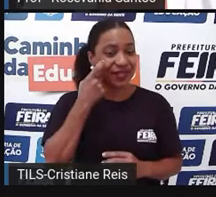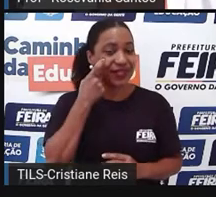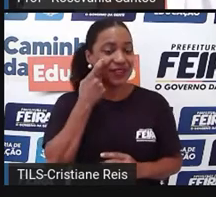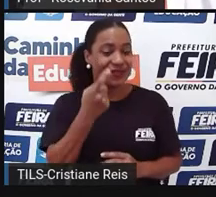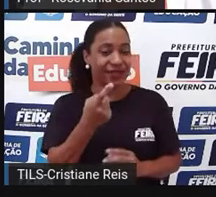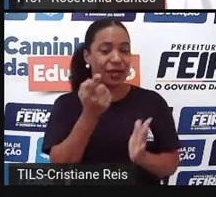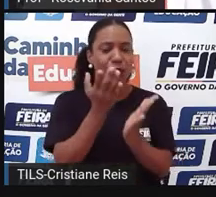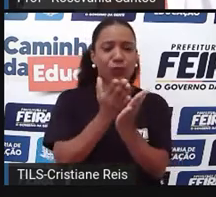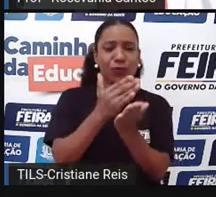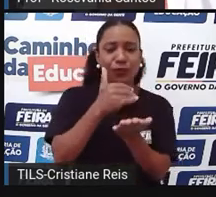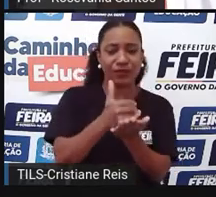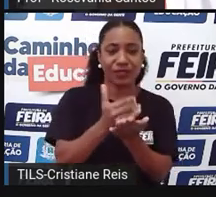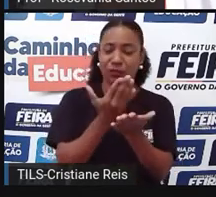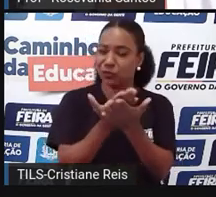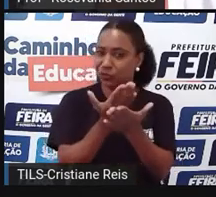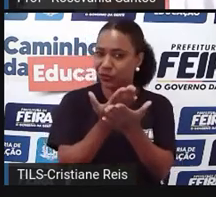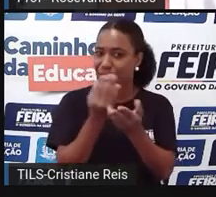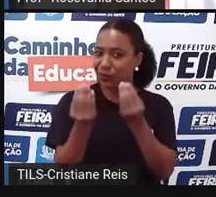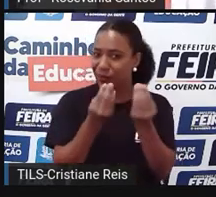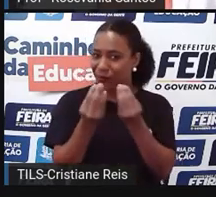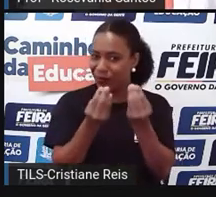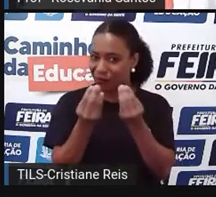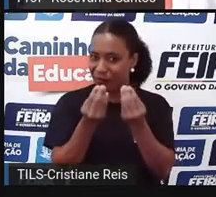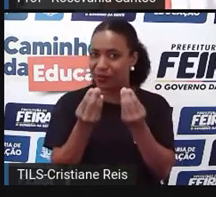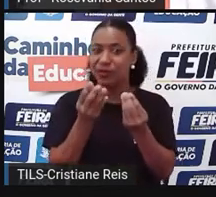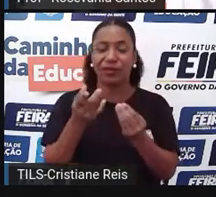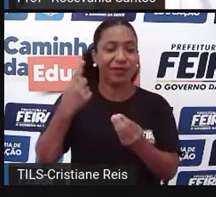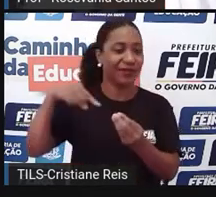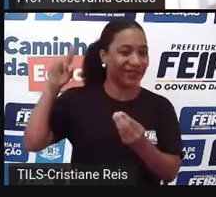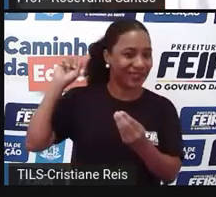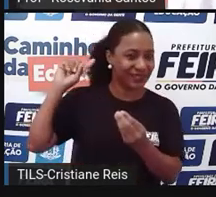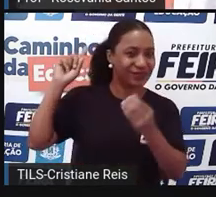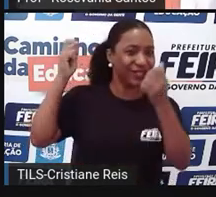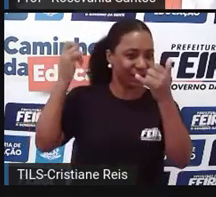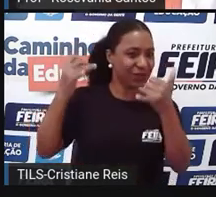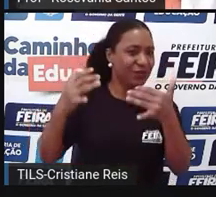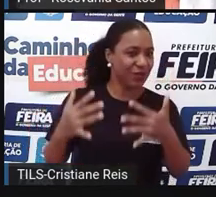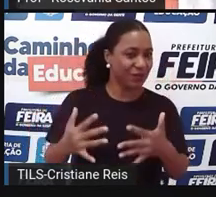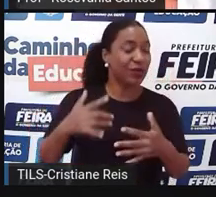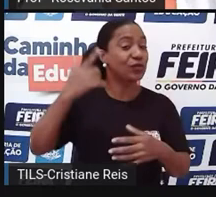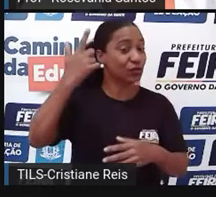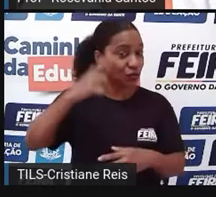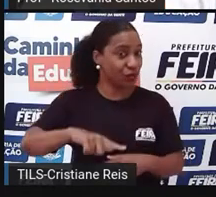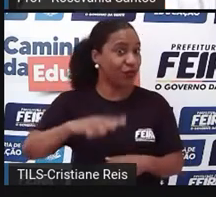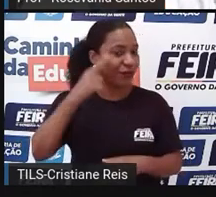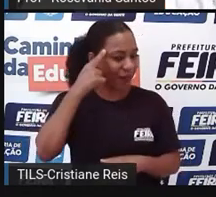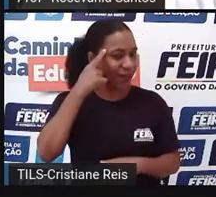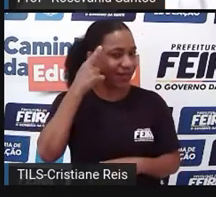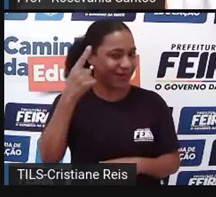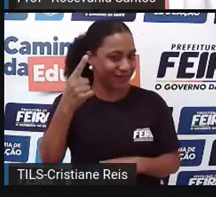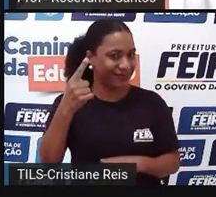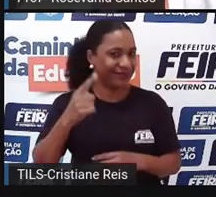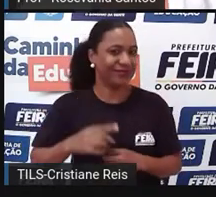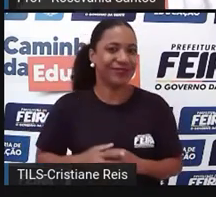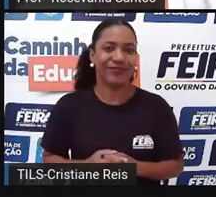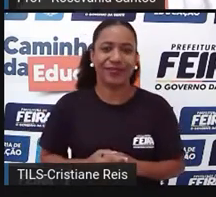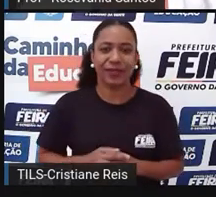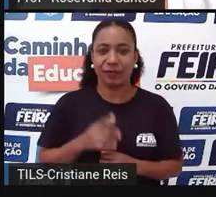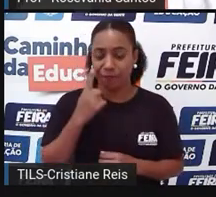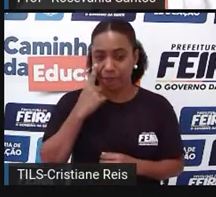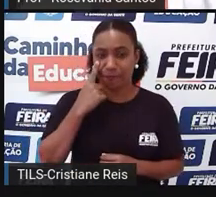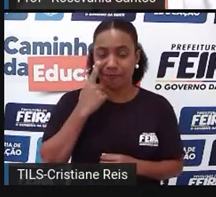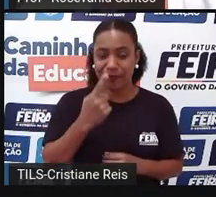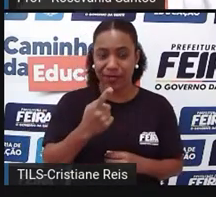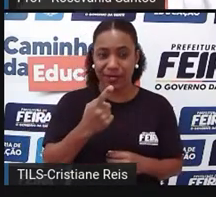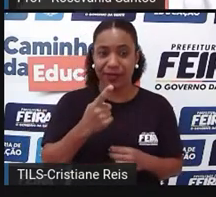divisão regional aqui, que eu já chamei atenção algumas vezes, mas não custa nada a gente relembrar um pouquinho, né? Então, você percebe